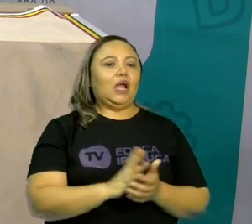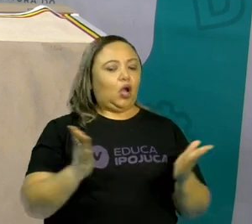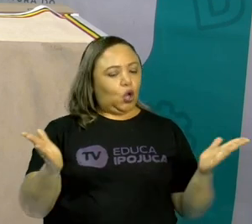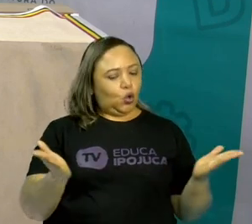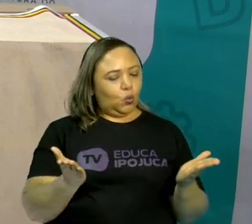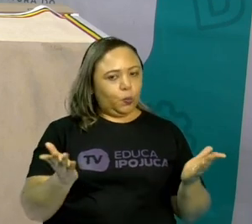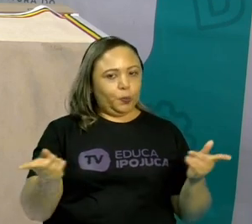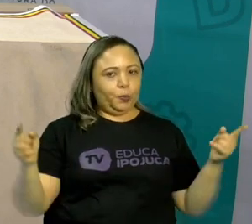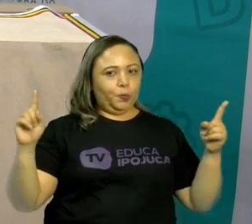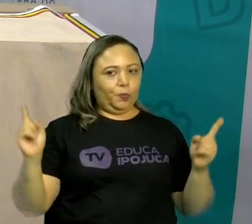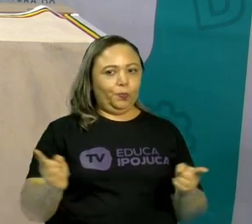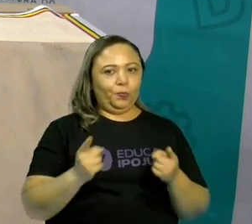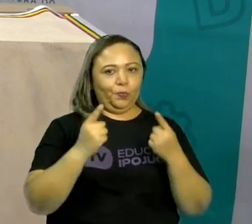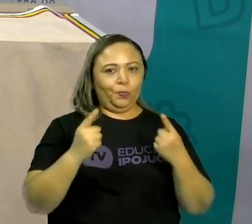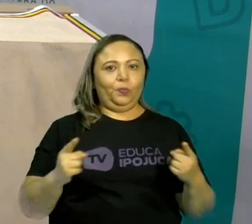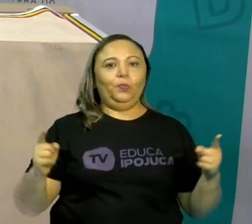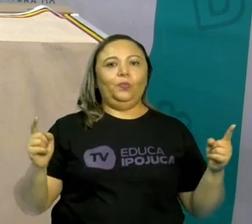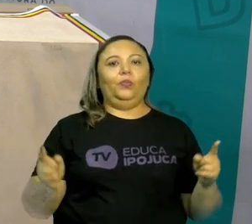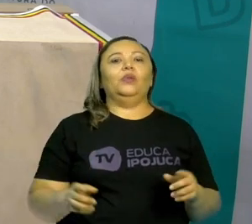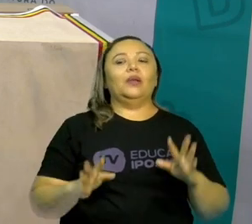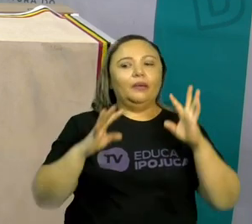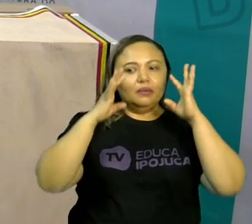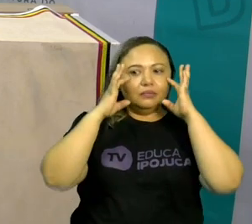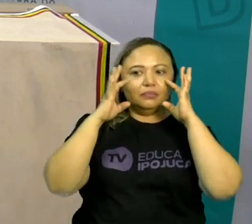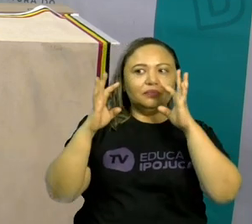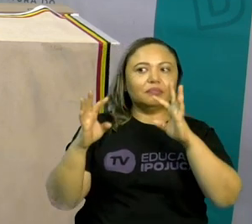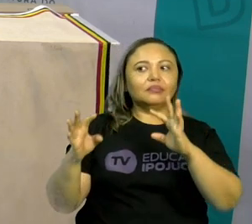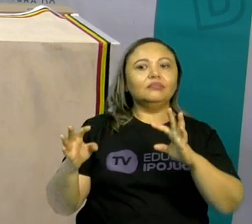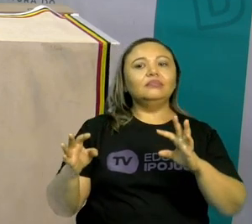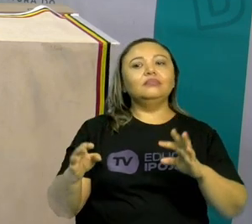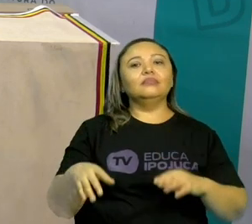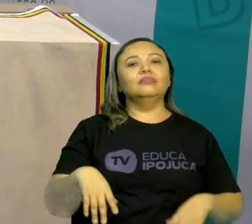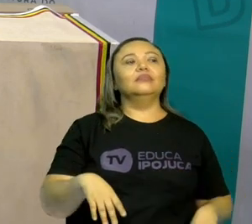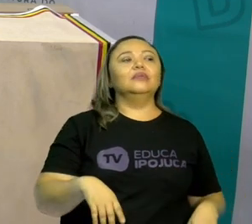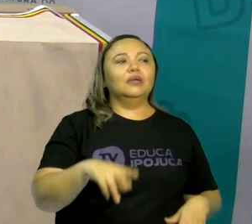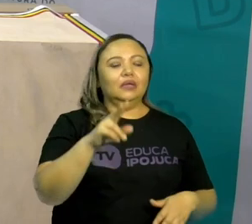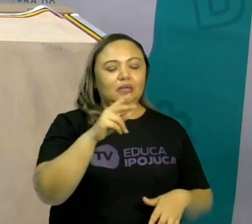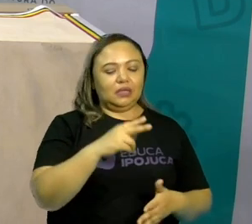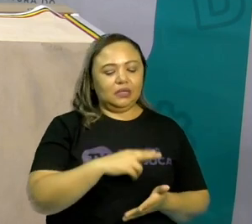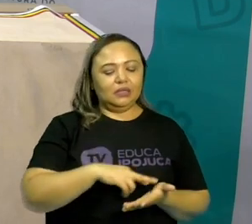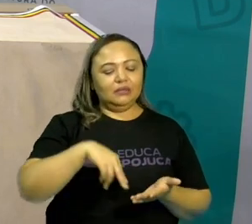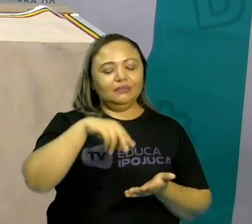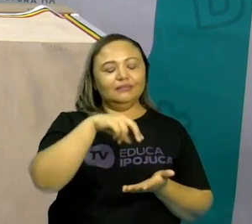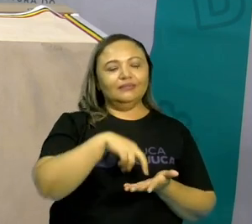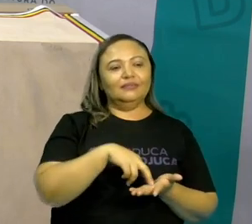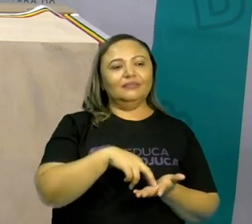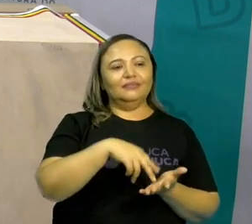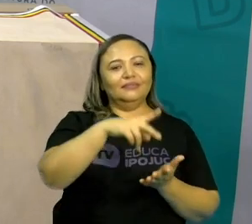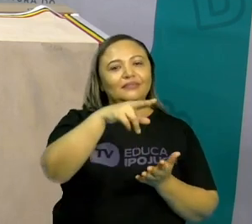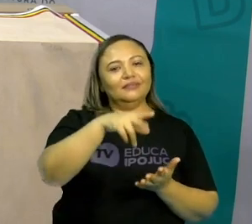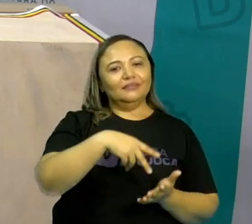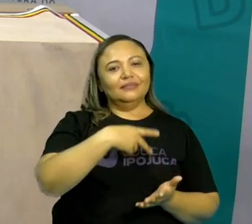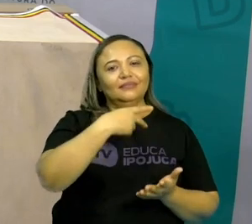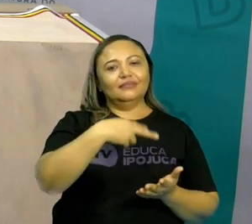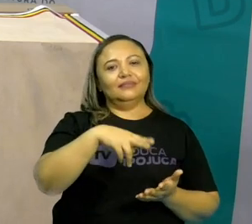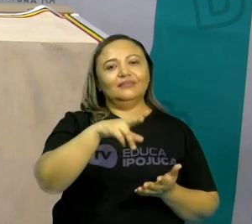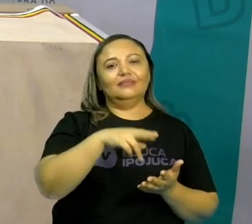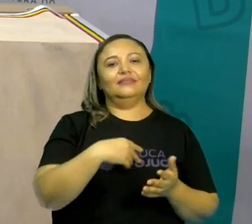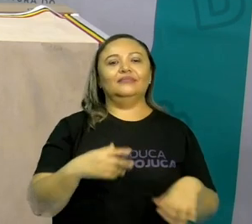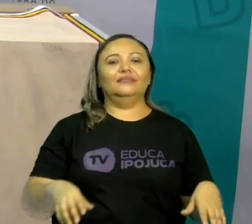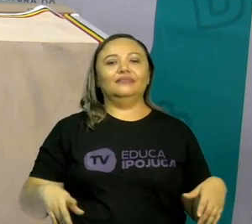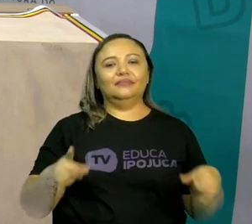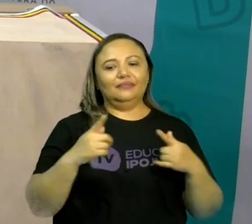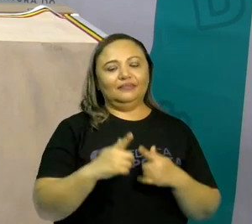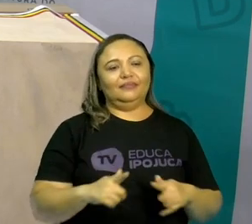musiquinha que quer que vocês prestem bastante atenção. Levanta aí, ó, do sofá, da cadeira e vamos dançar